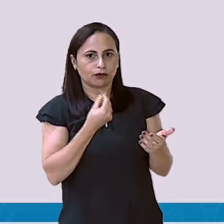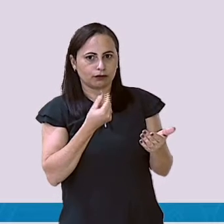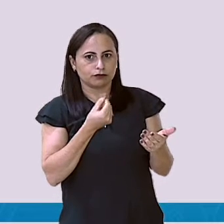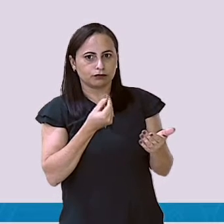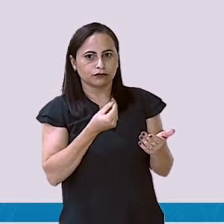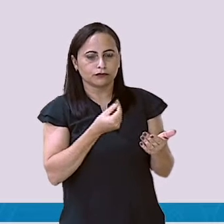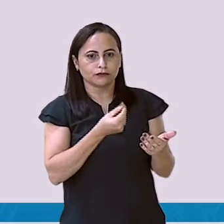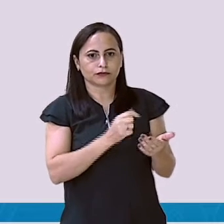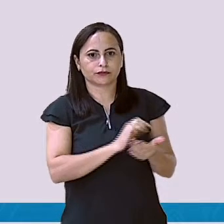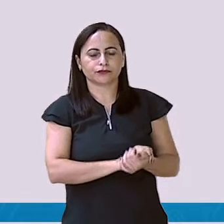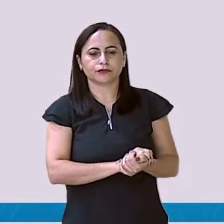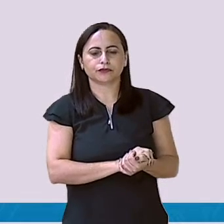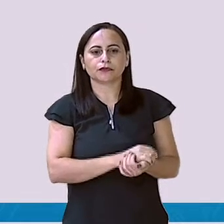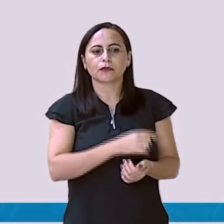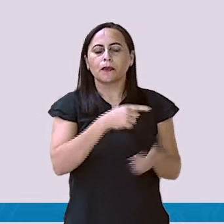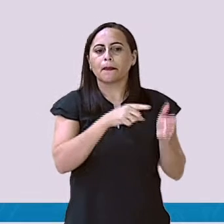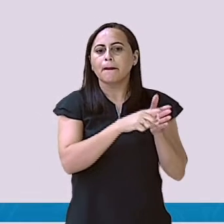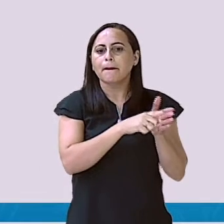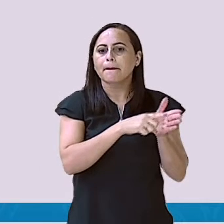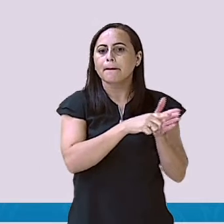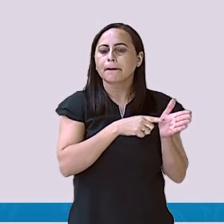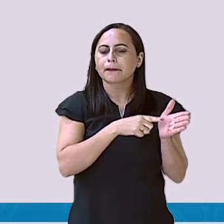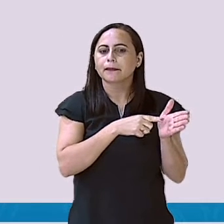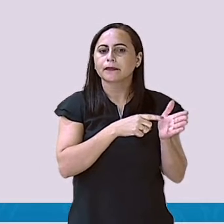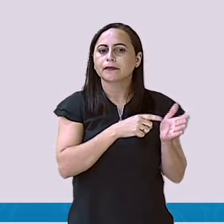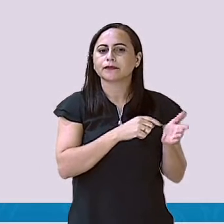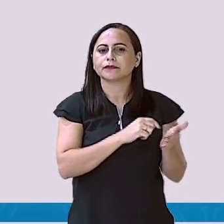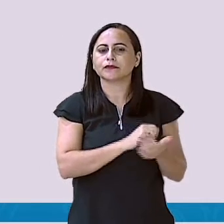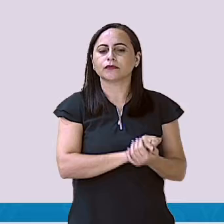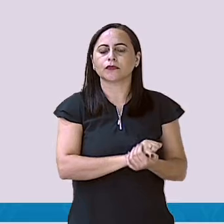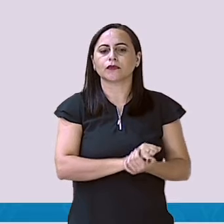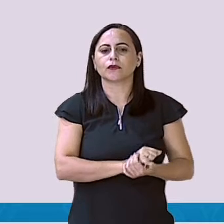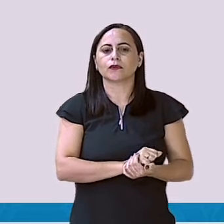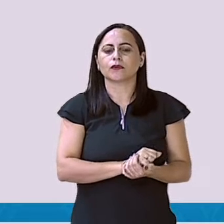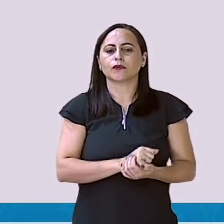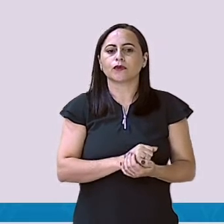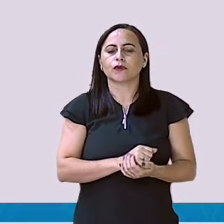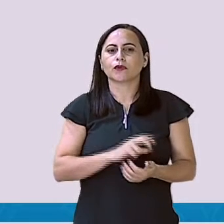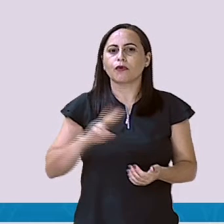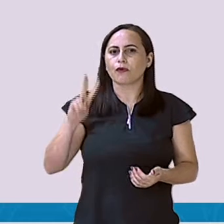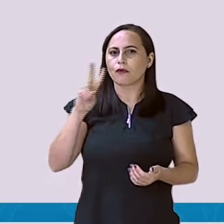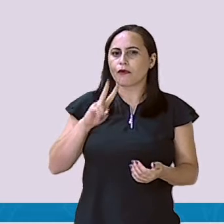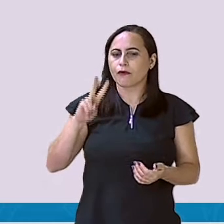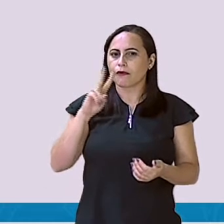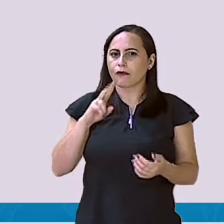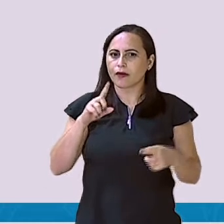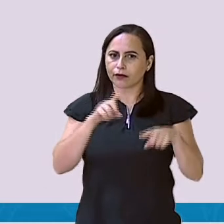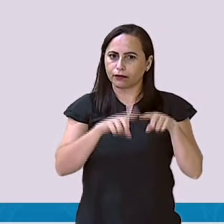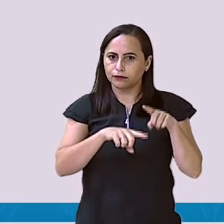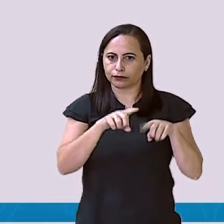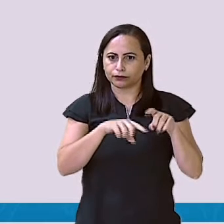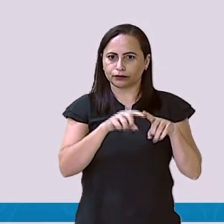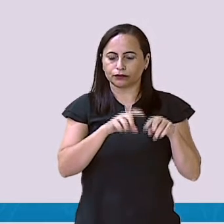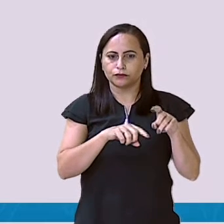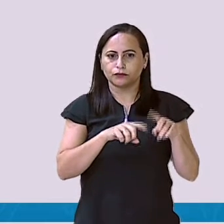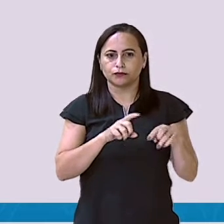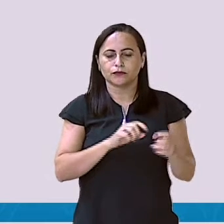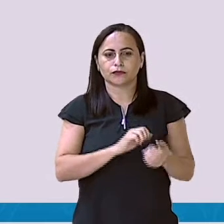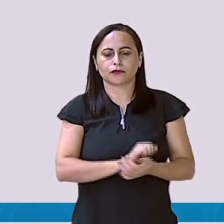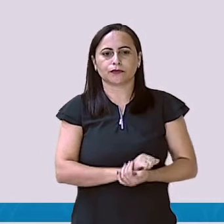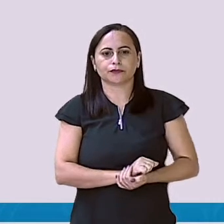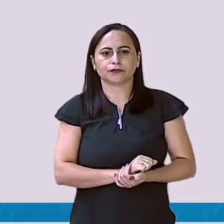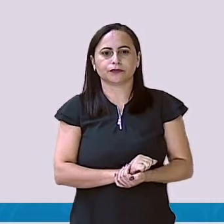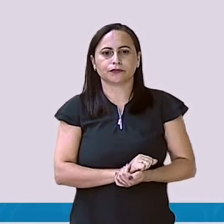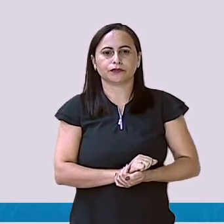meu minuendo, menos o subtraindo, que era o valor da compra. Então, aqui, começando da